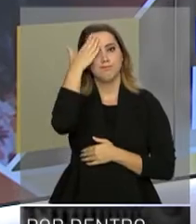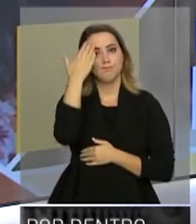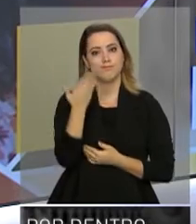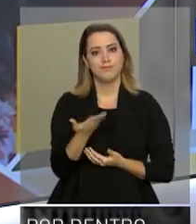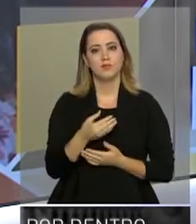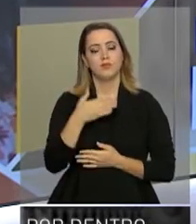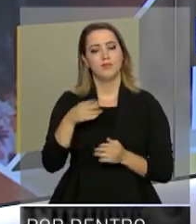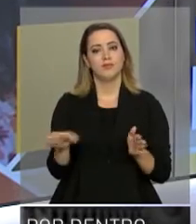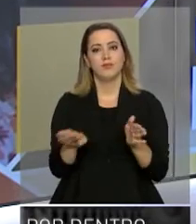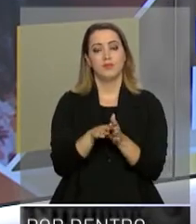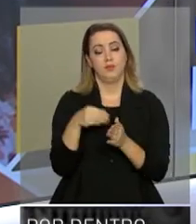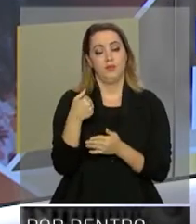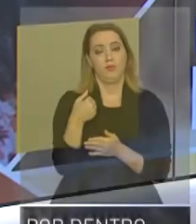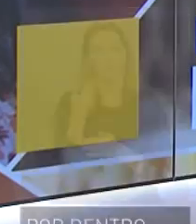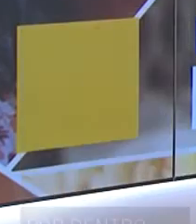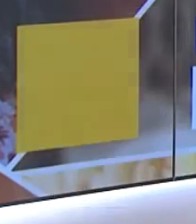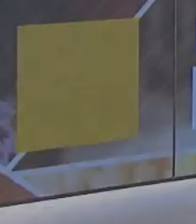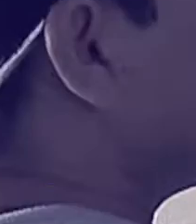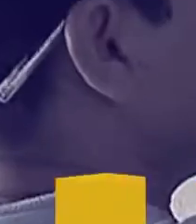Até a próxima.